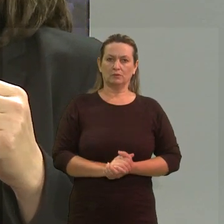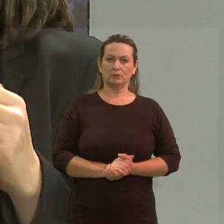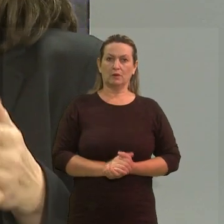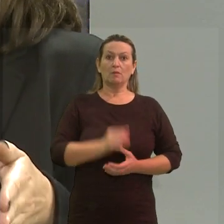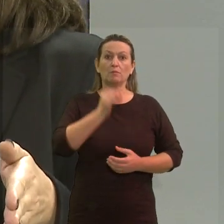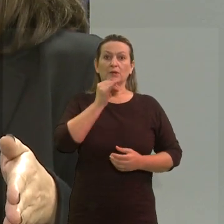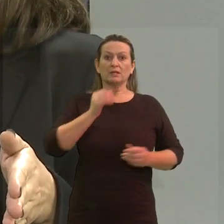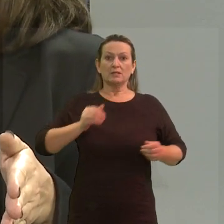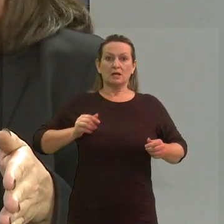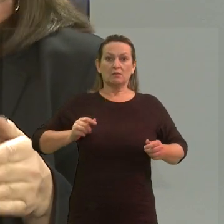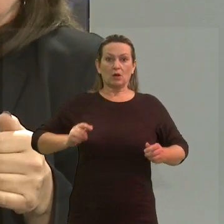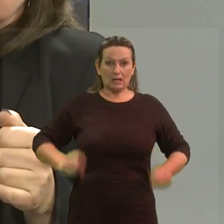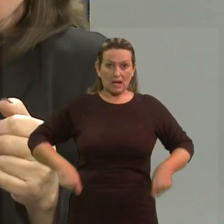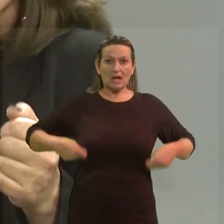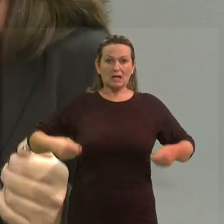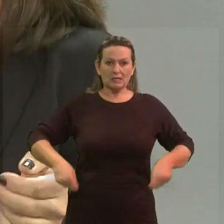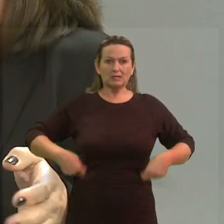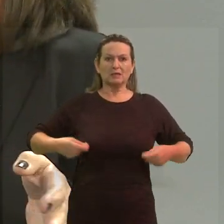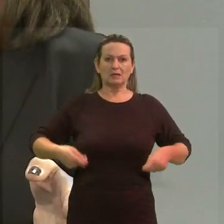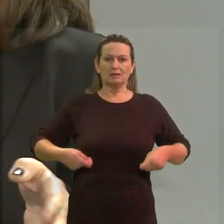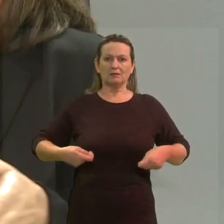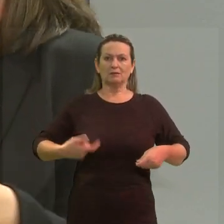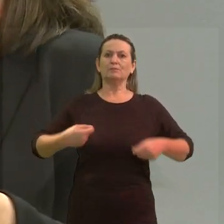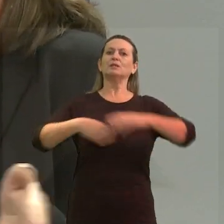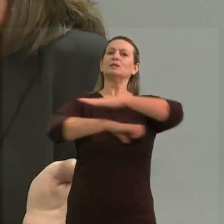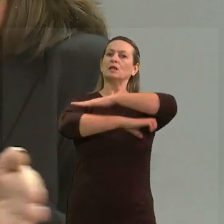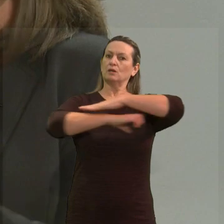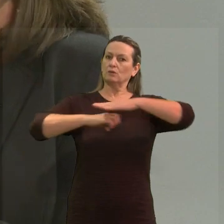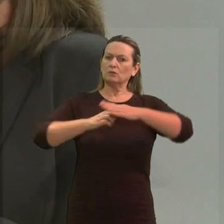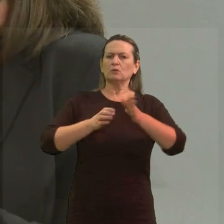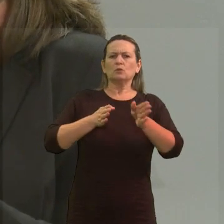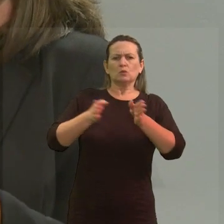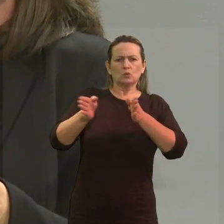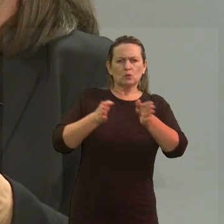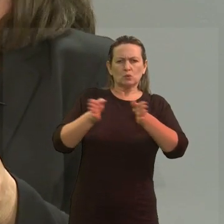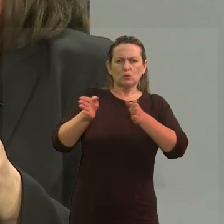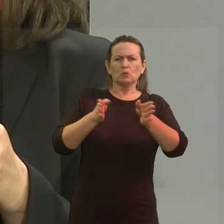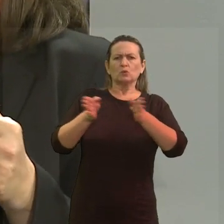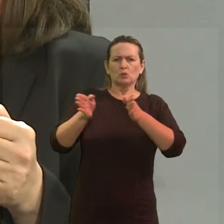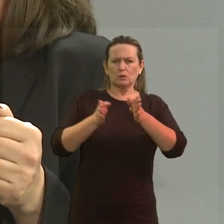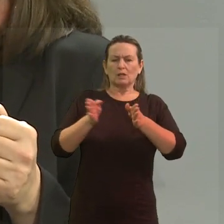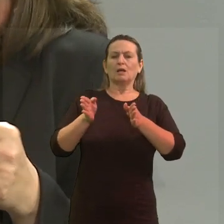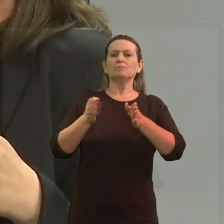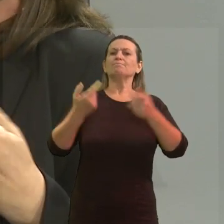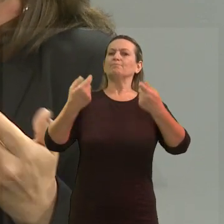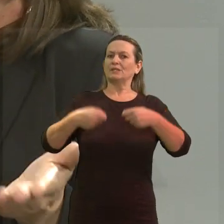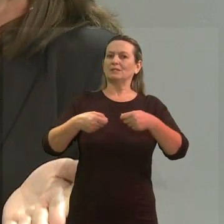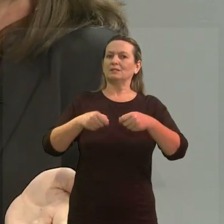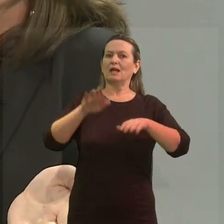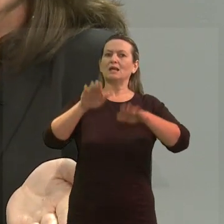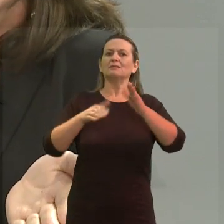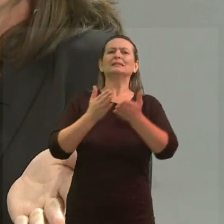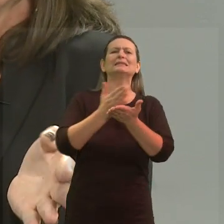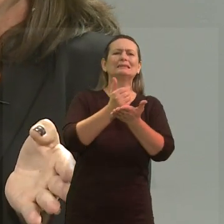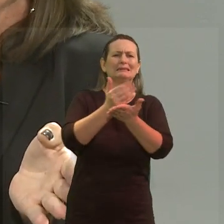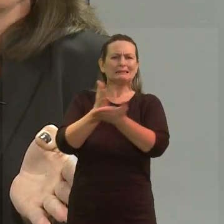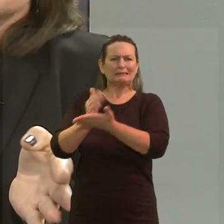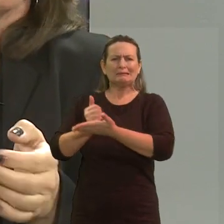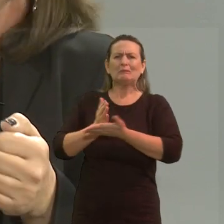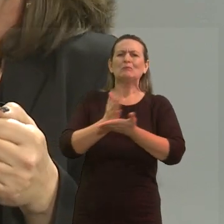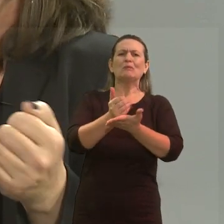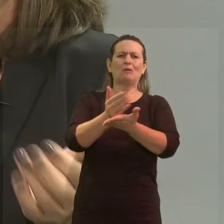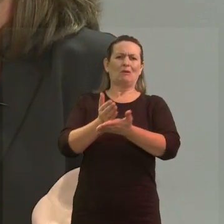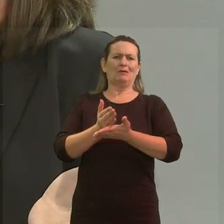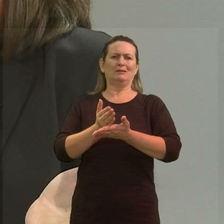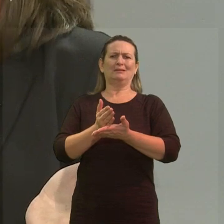um cadeirante, precisa ter uma estrutura de acessibilidade. Mas, às vezes, isso incomoda. Porque, ah,